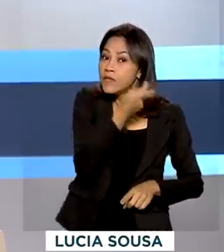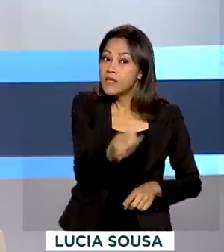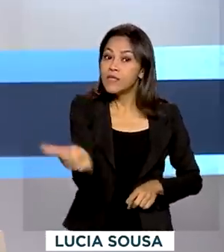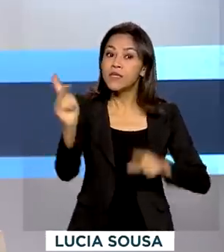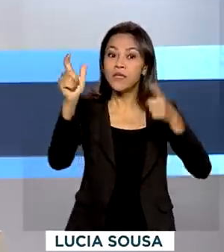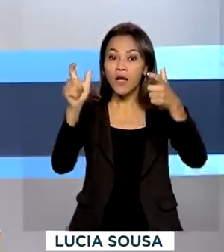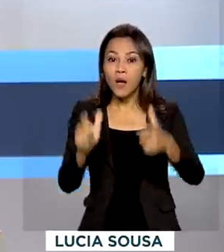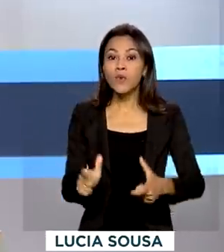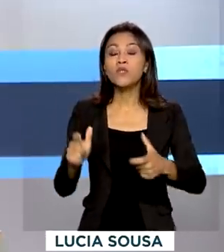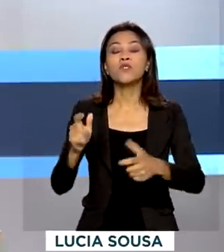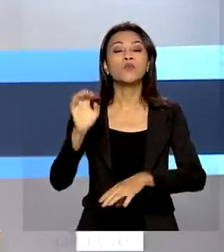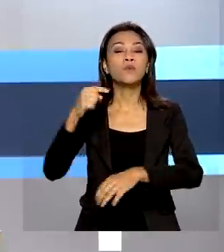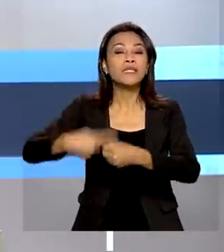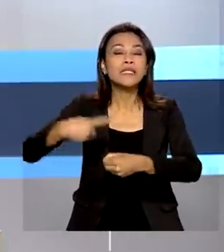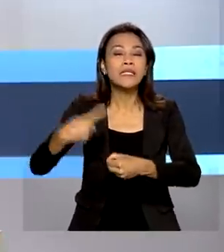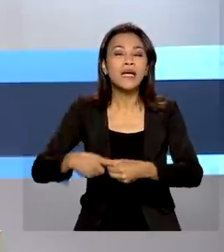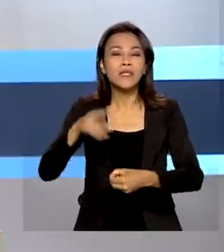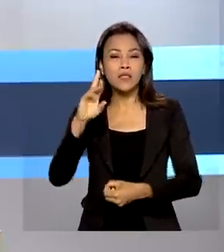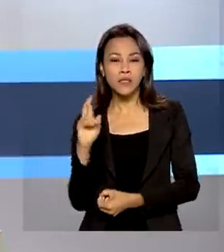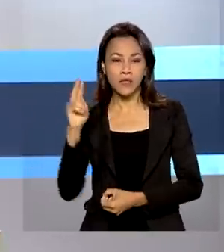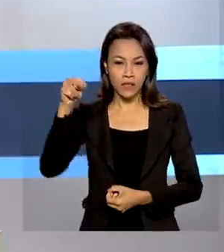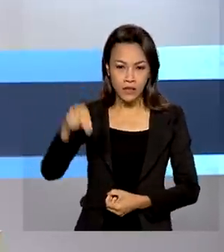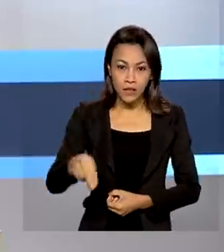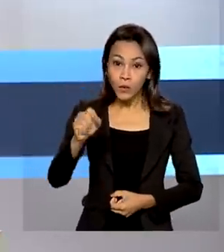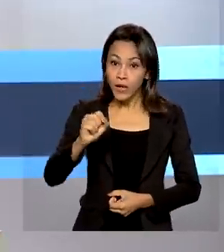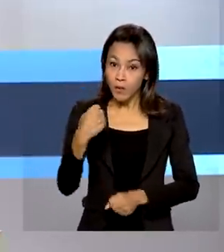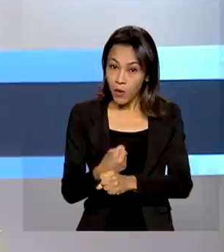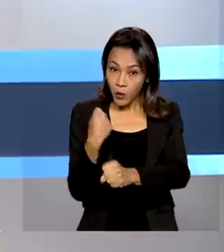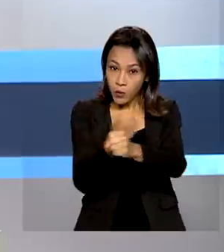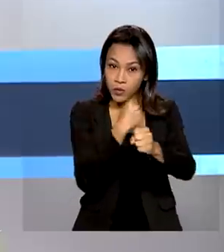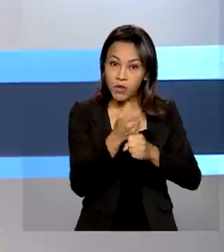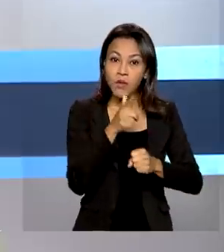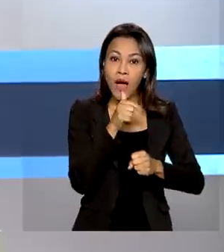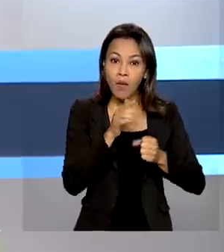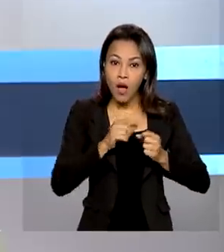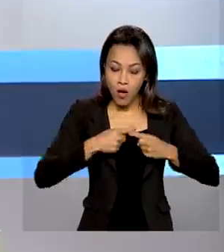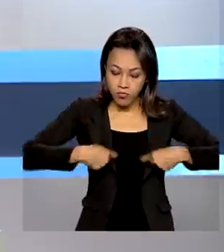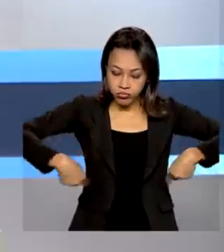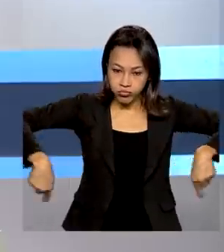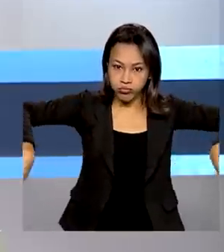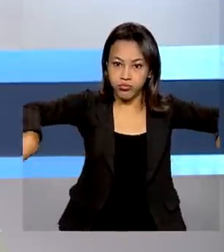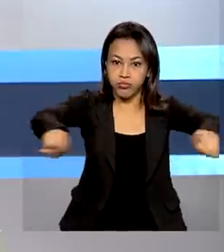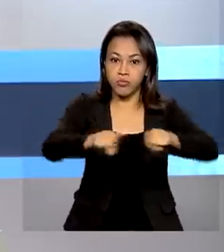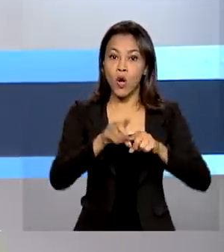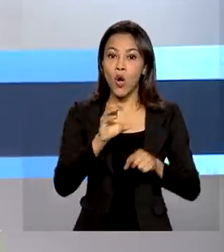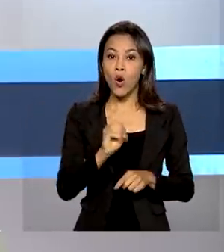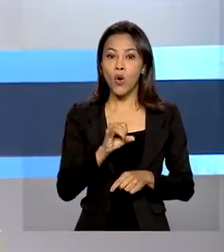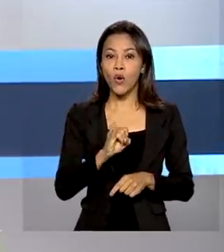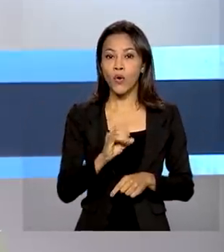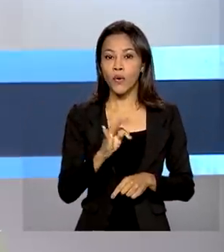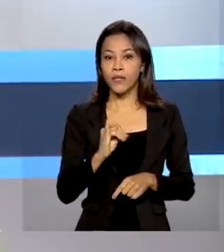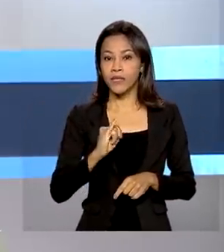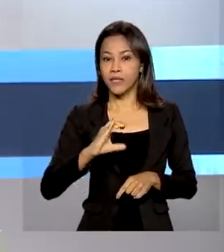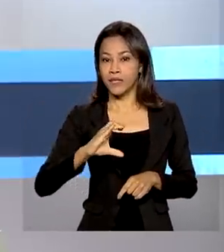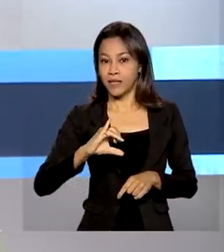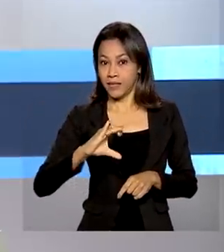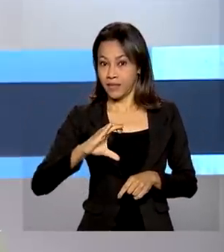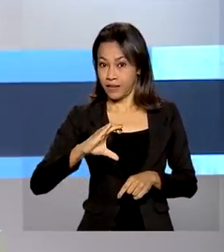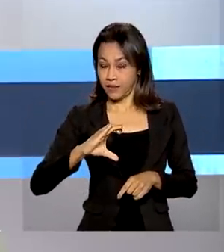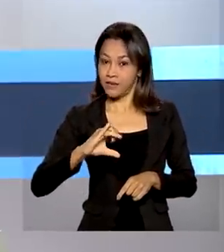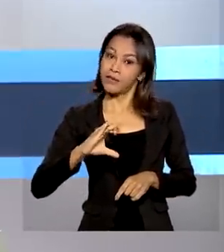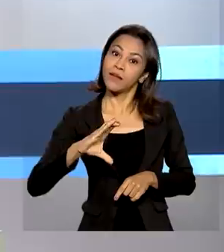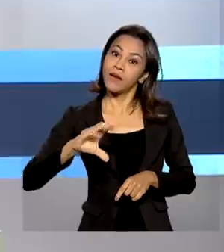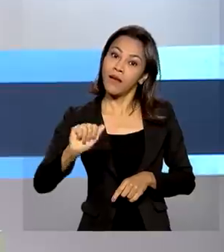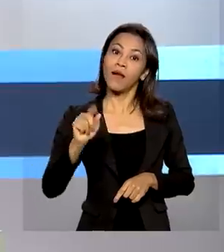Rio Grande do Norte, as obras de construção da barragem de Oiticica. A estrutura está na fase final e vai canantir água para